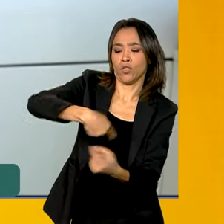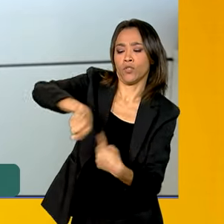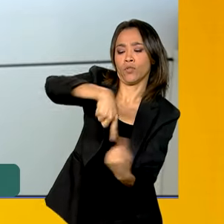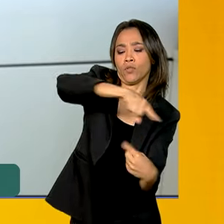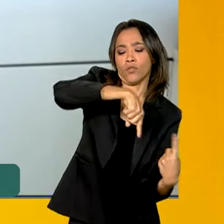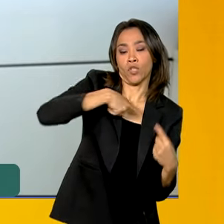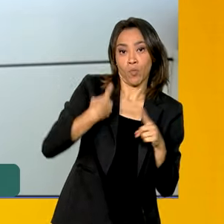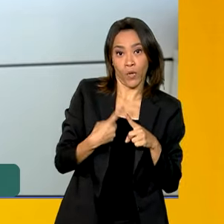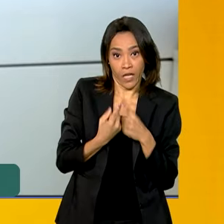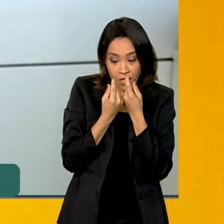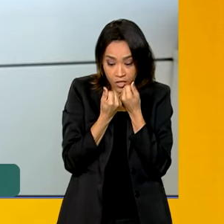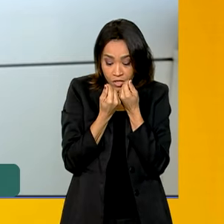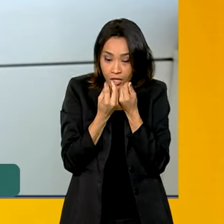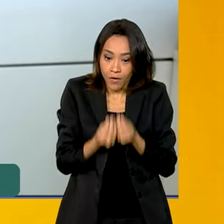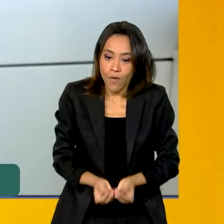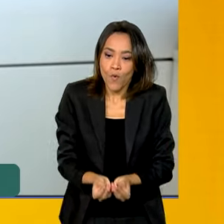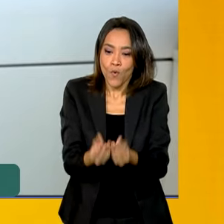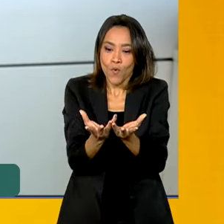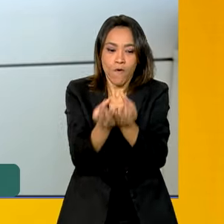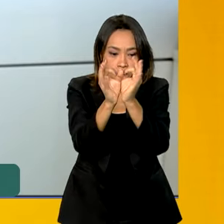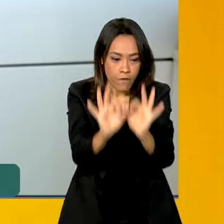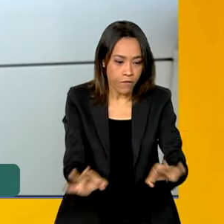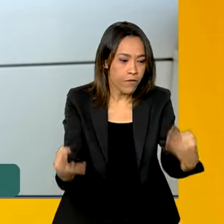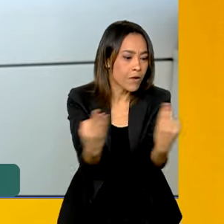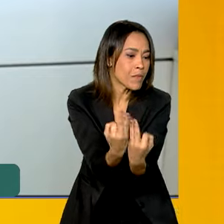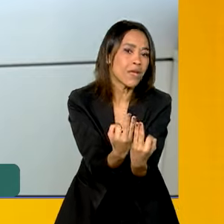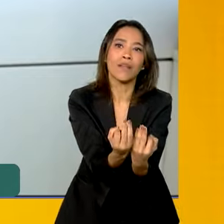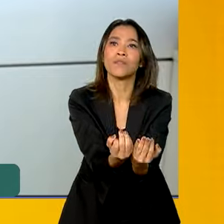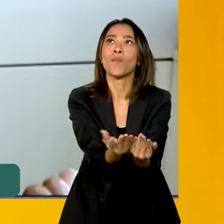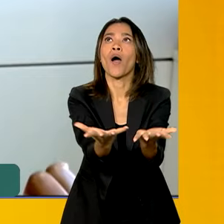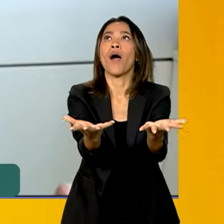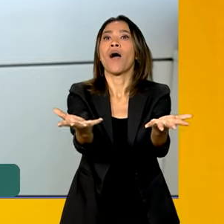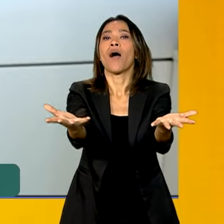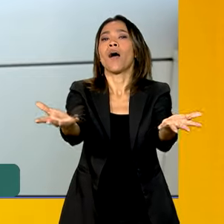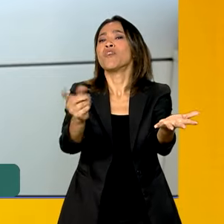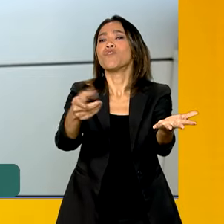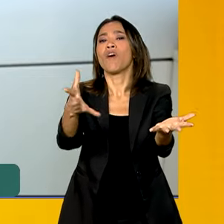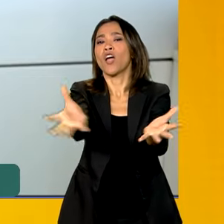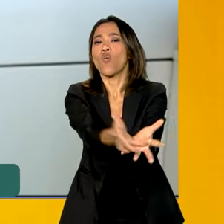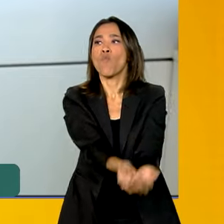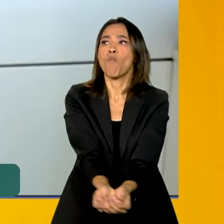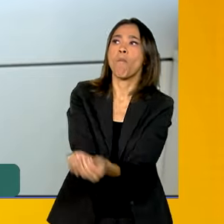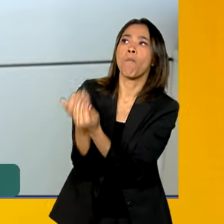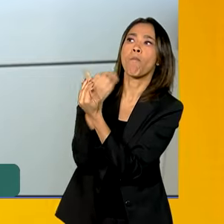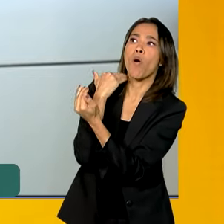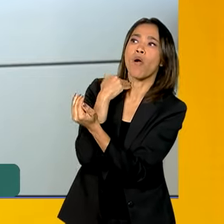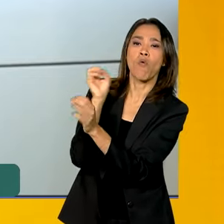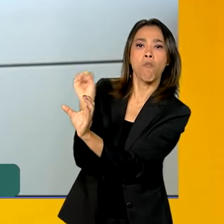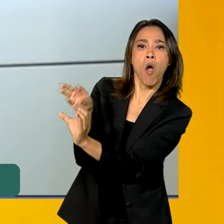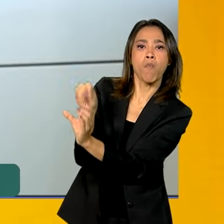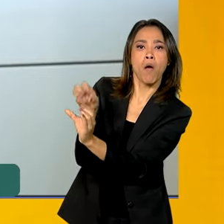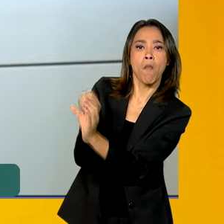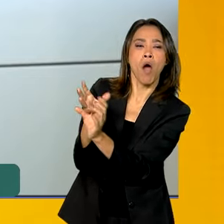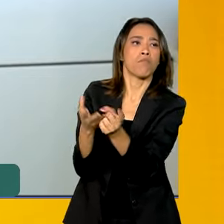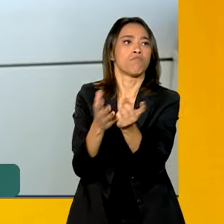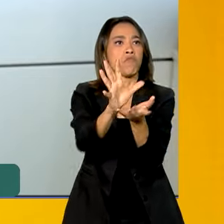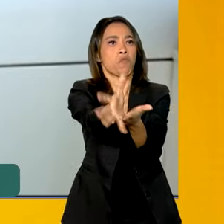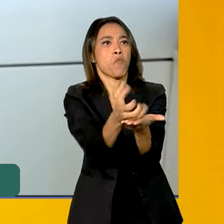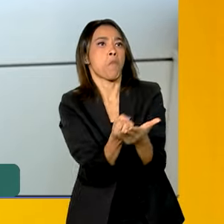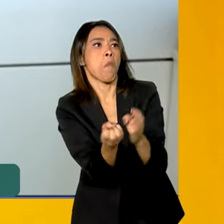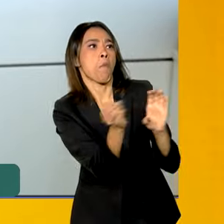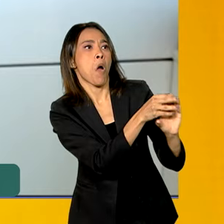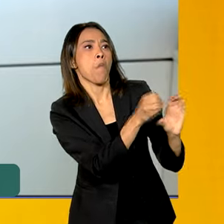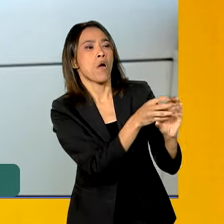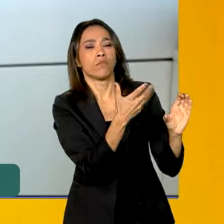que chega nas mãos das famílias beneficiadas do Bolsa Família, ele não vai para a poupança, ele não vai para a aplicação financeira, ele